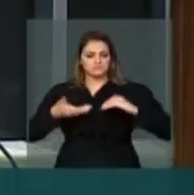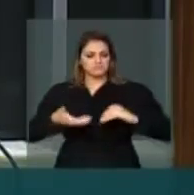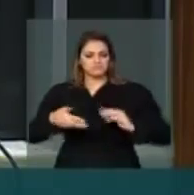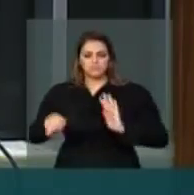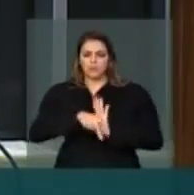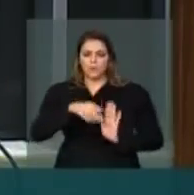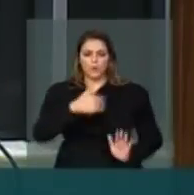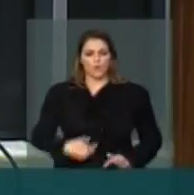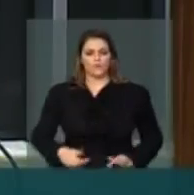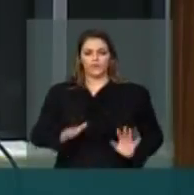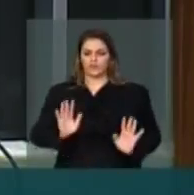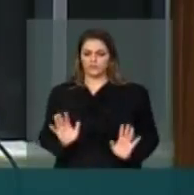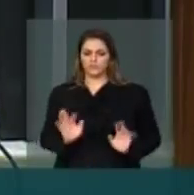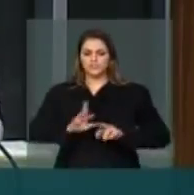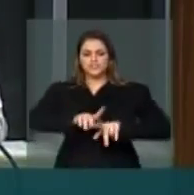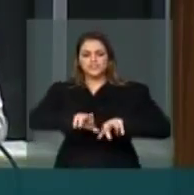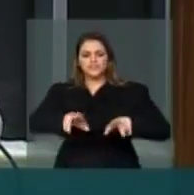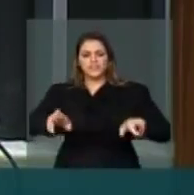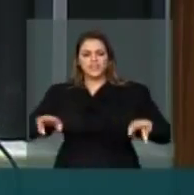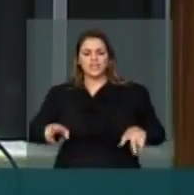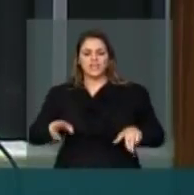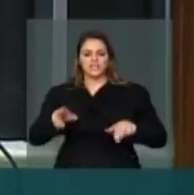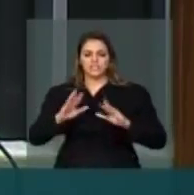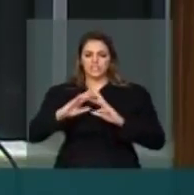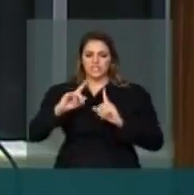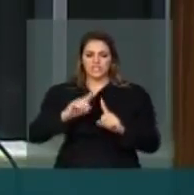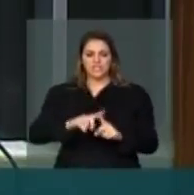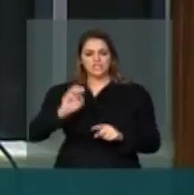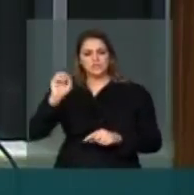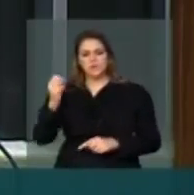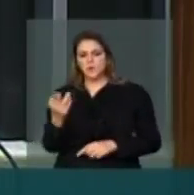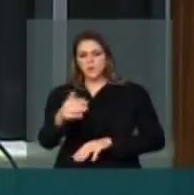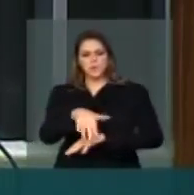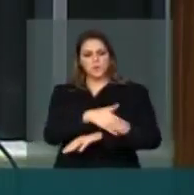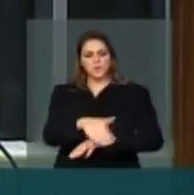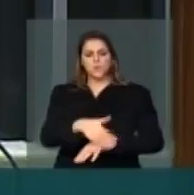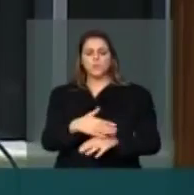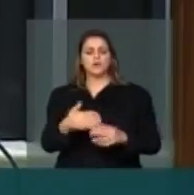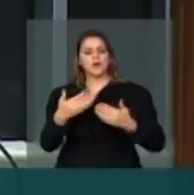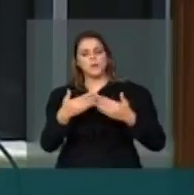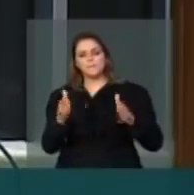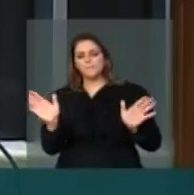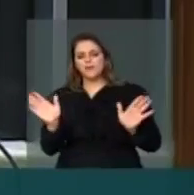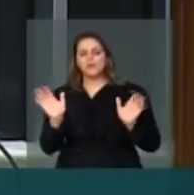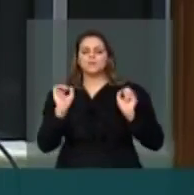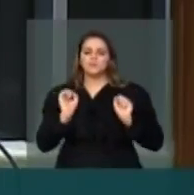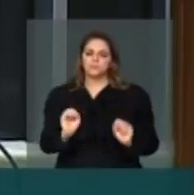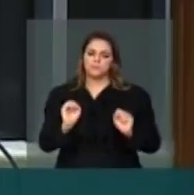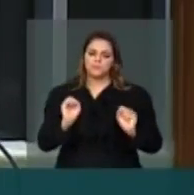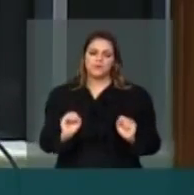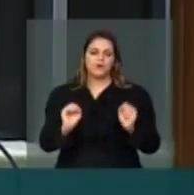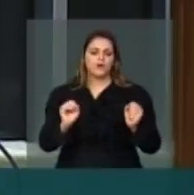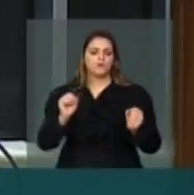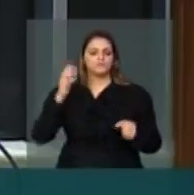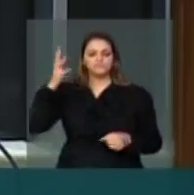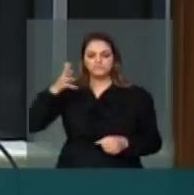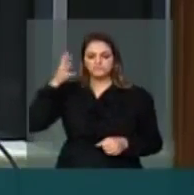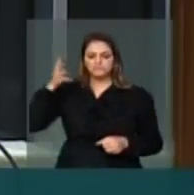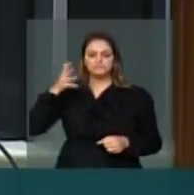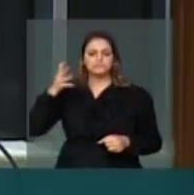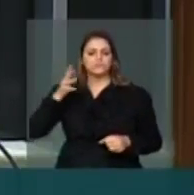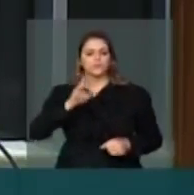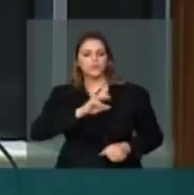As diferentes igrejas e mesmo a praça pública, claro, estão abertas a qualquer manifestação